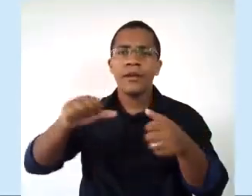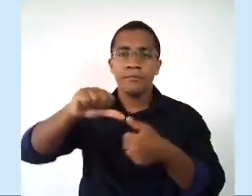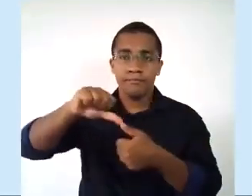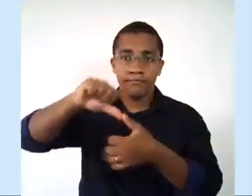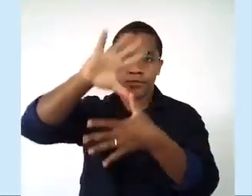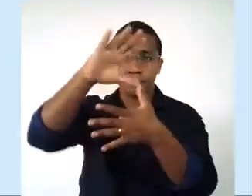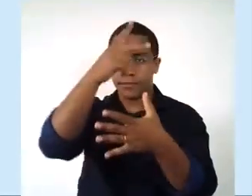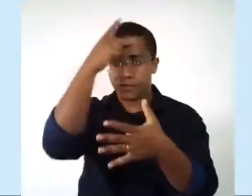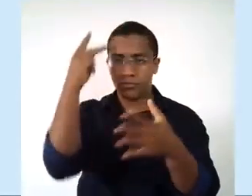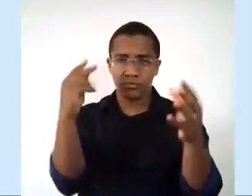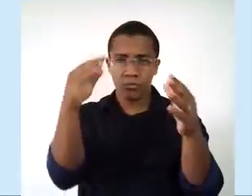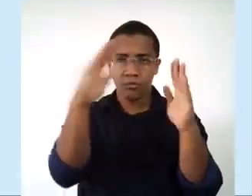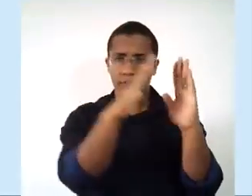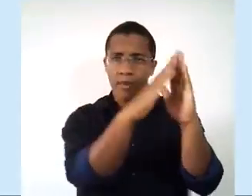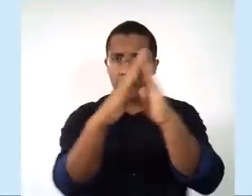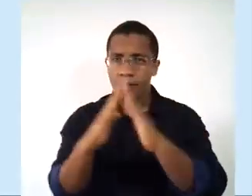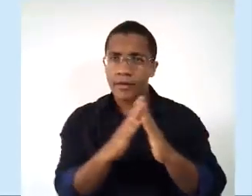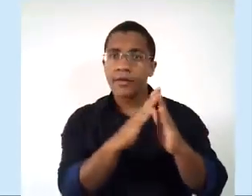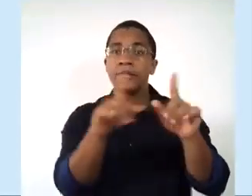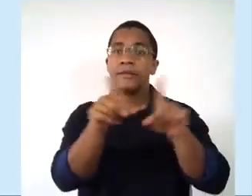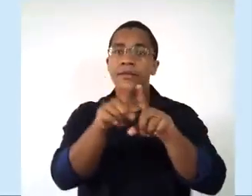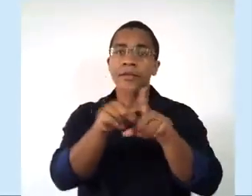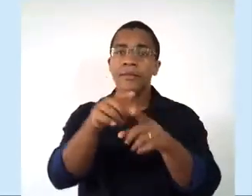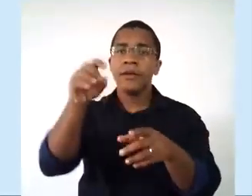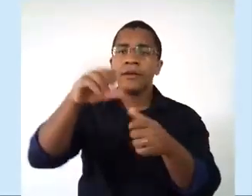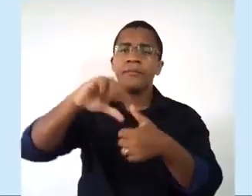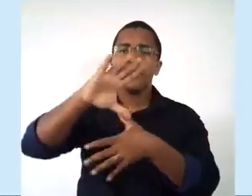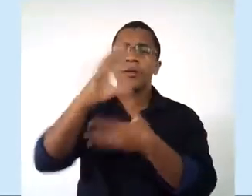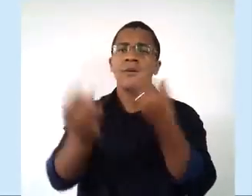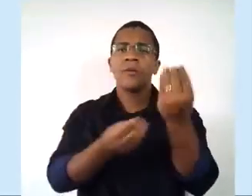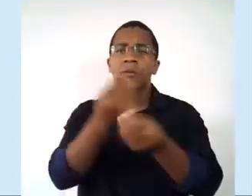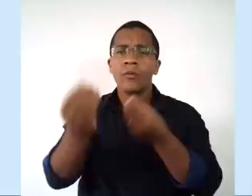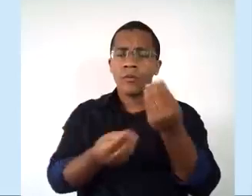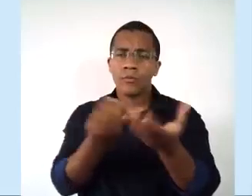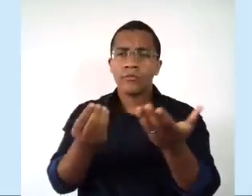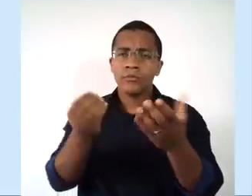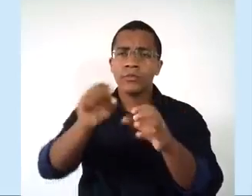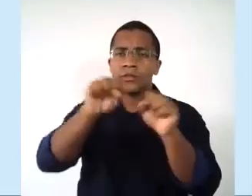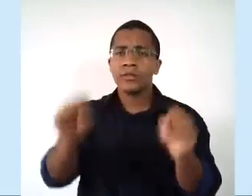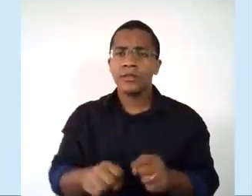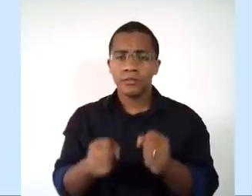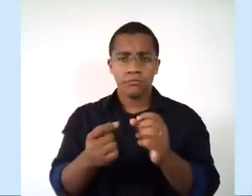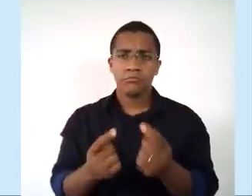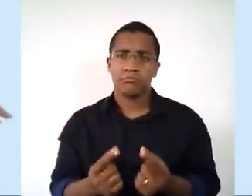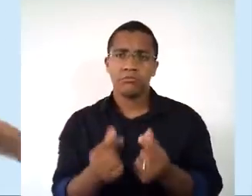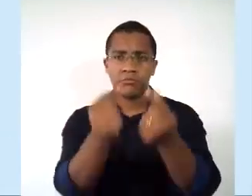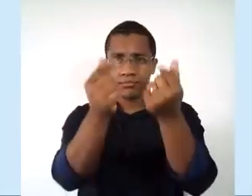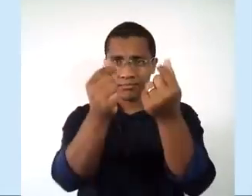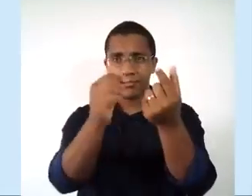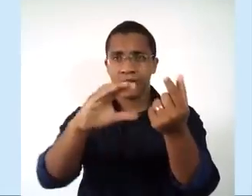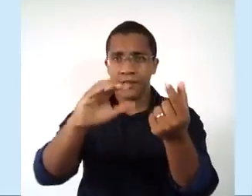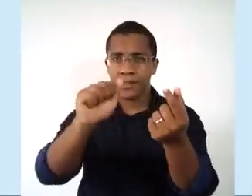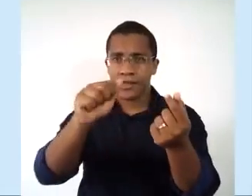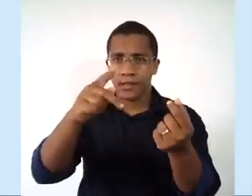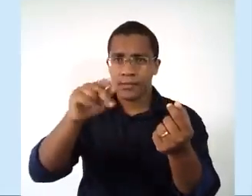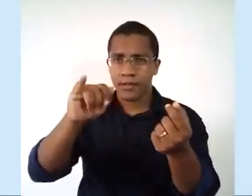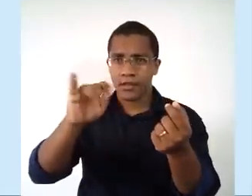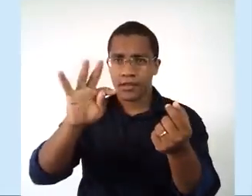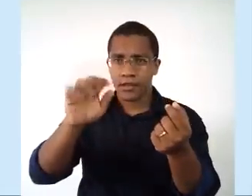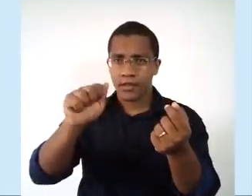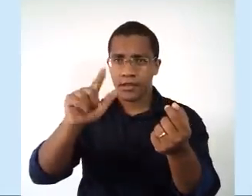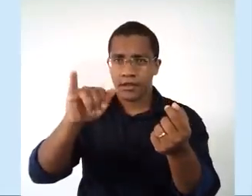e a inserção da América no sistema capitalista. Ok gente, então a vai entender mais ou menos como é que a América entrou nesse sistema